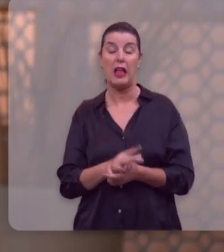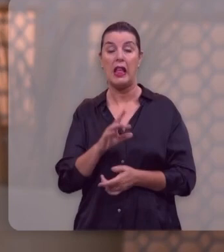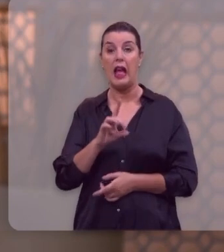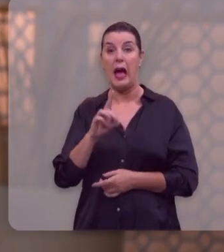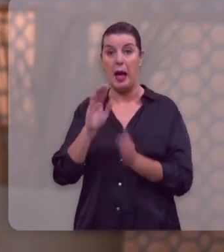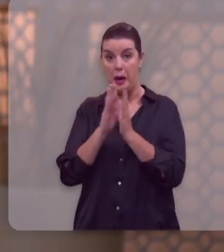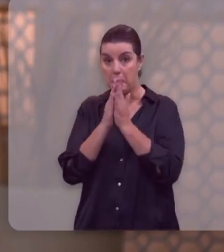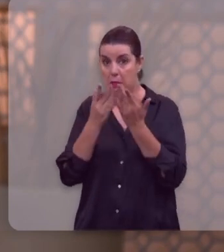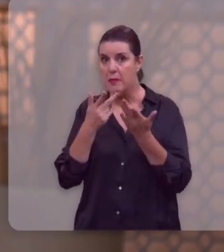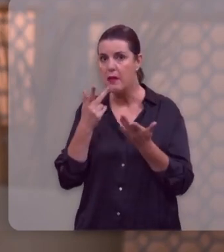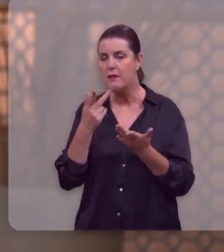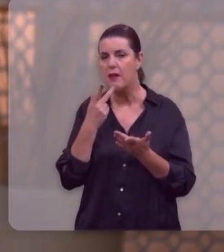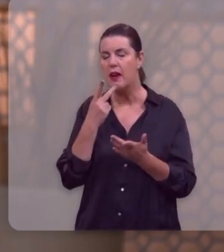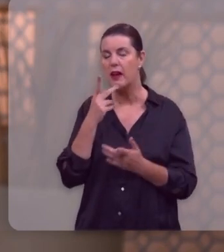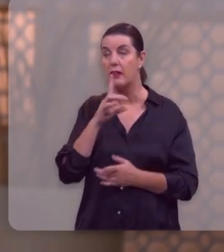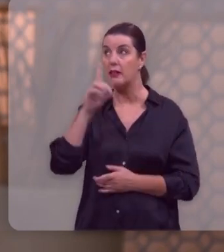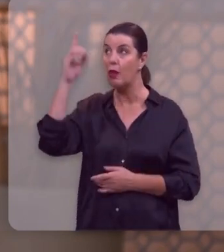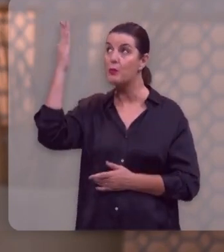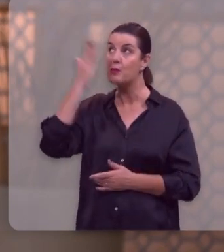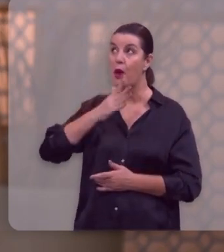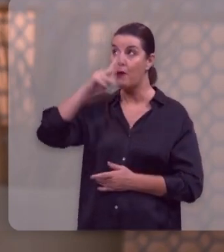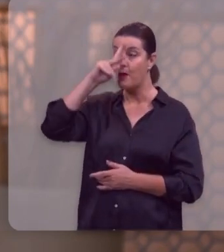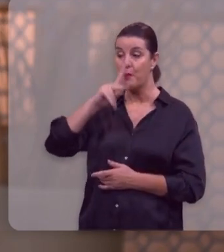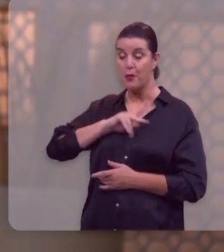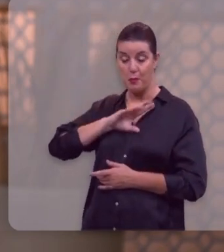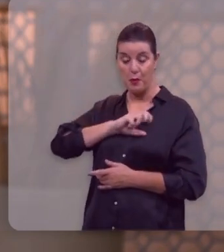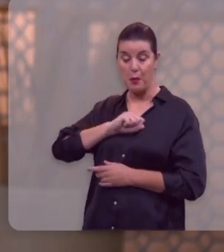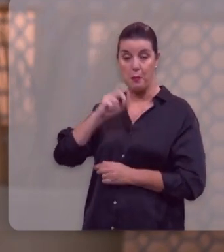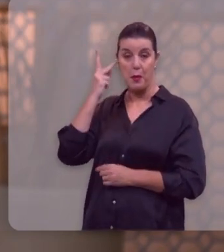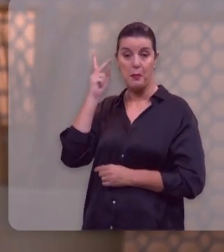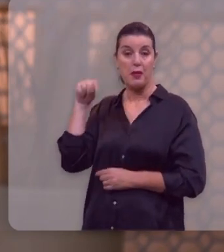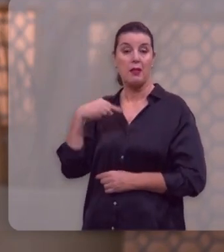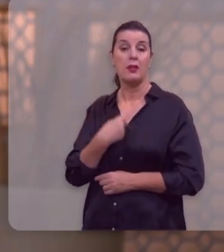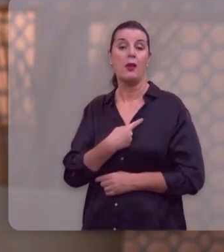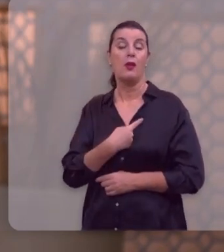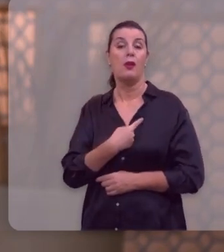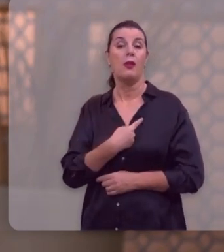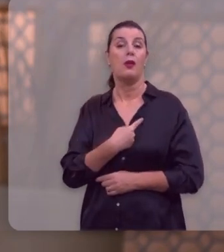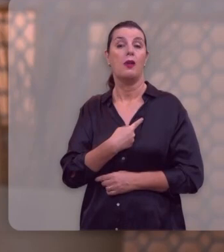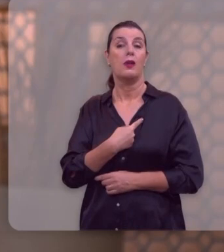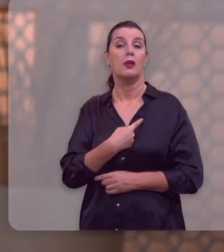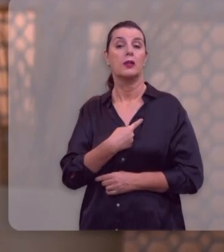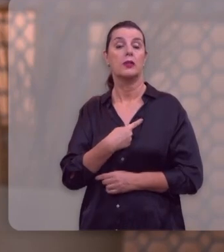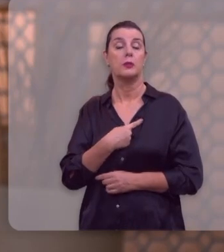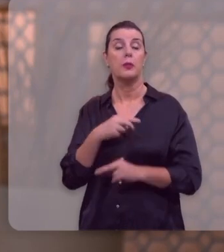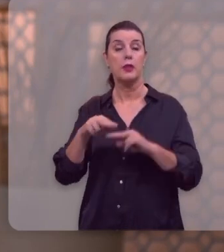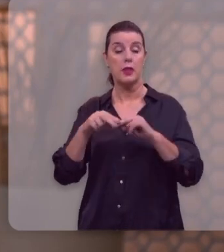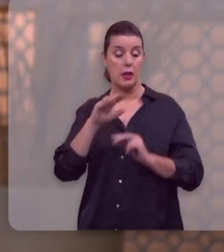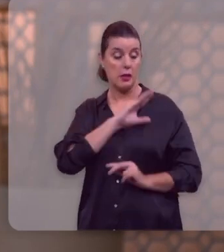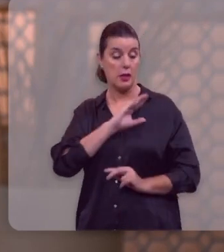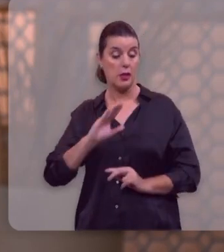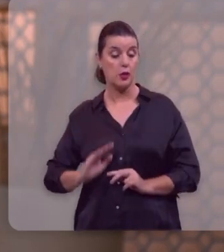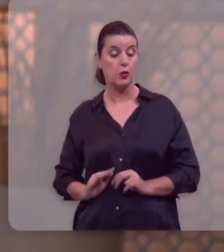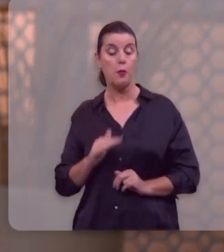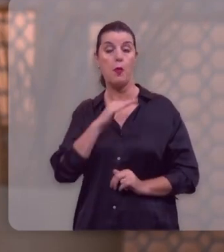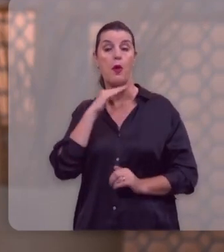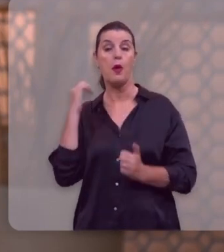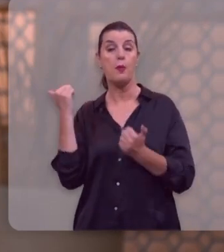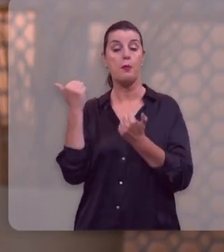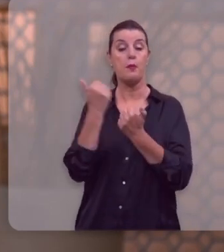que Deus prova o seu próprio amor para conosco, pelo fato de ter Cristo morrido por nós,